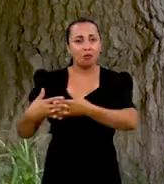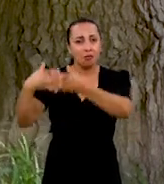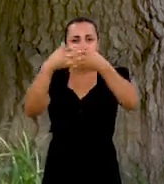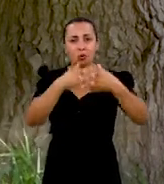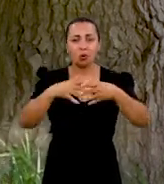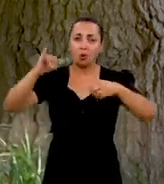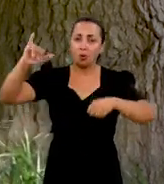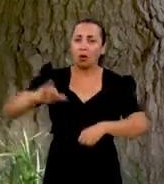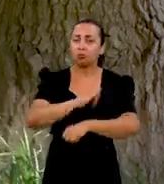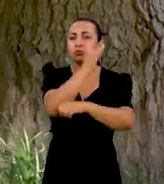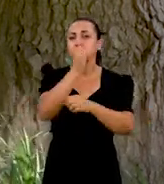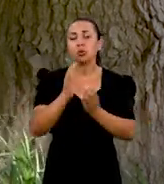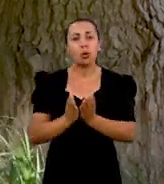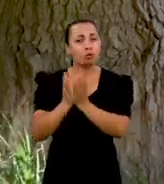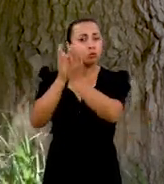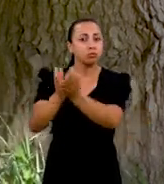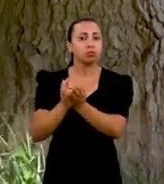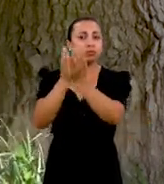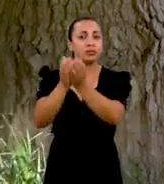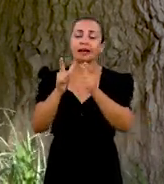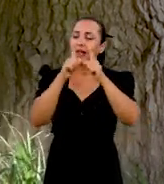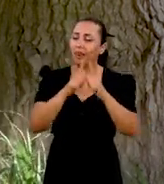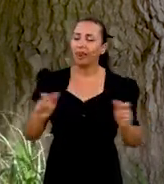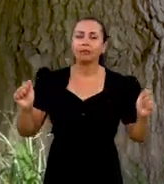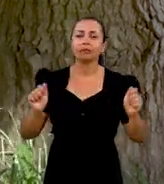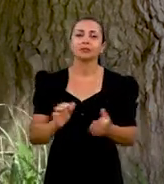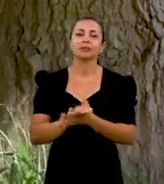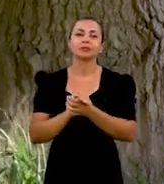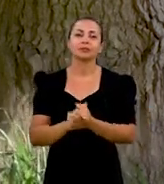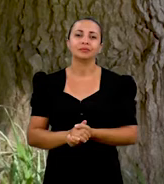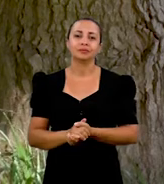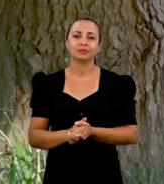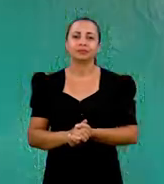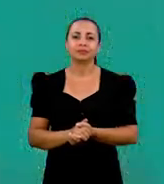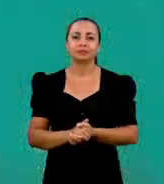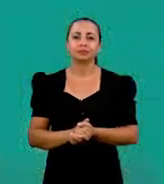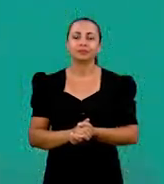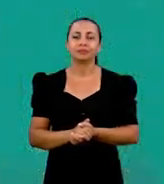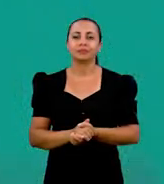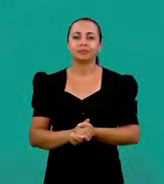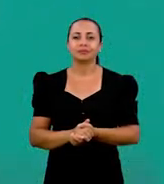porte como aviões e navios, sendo uma fonte limpa e sustentável.